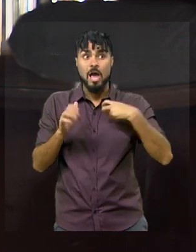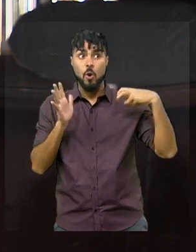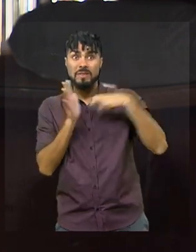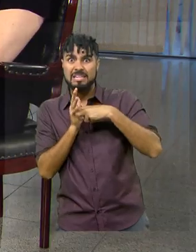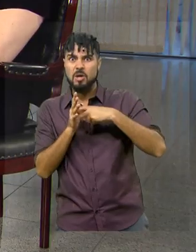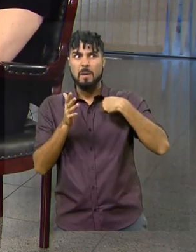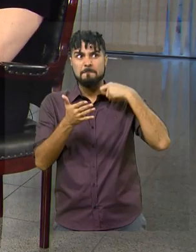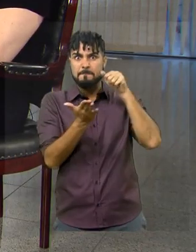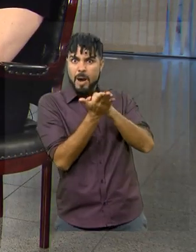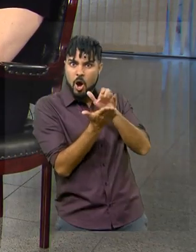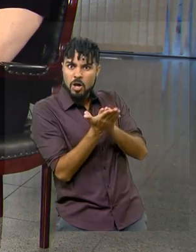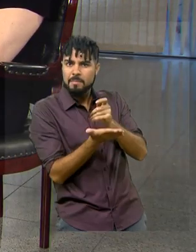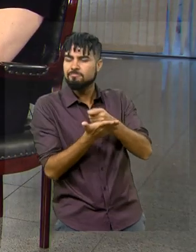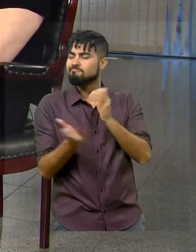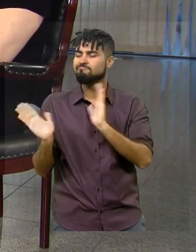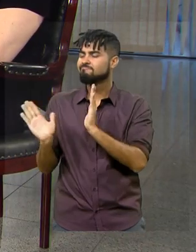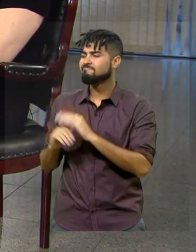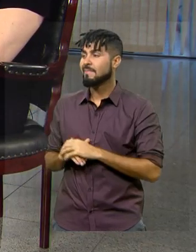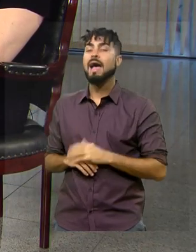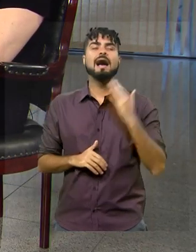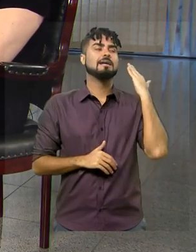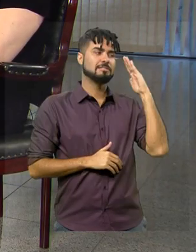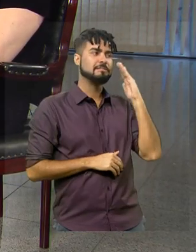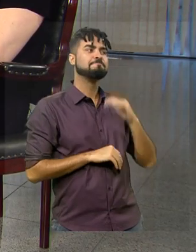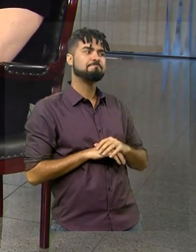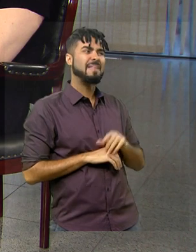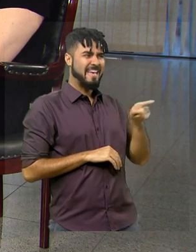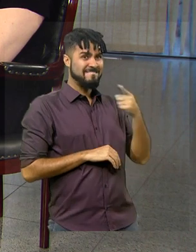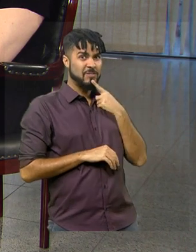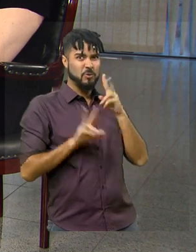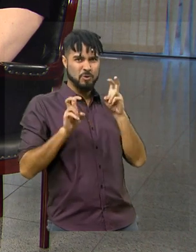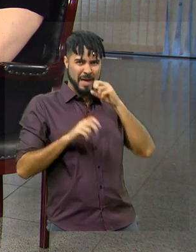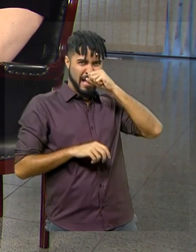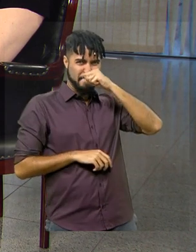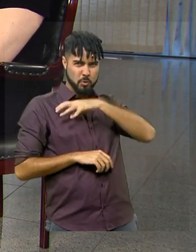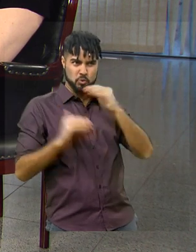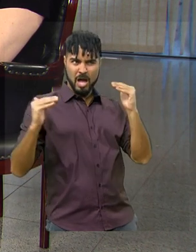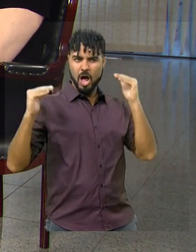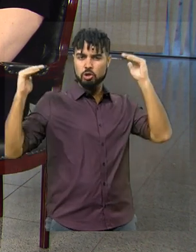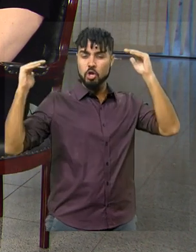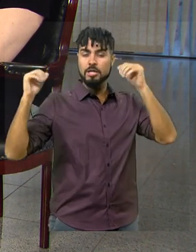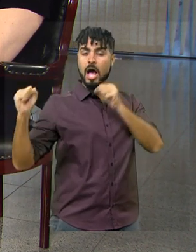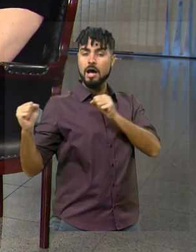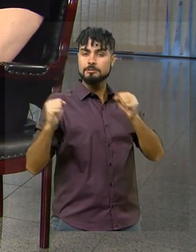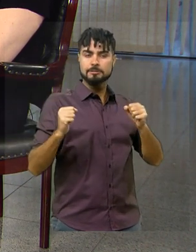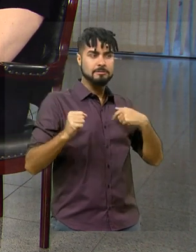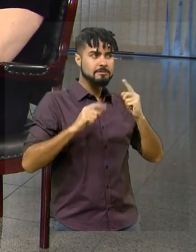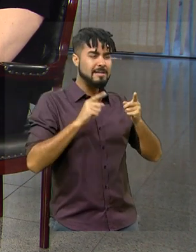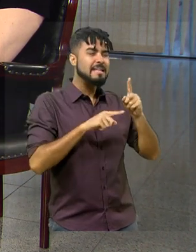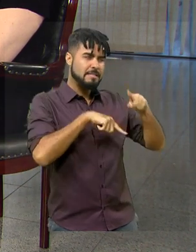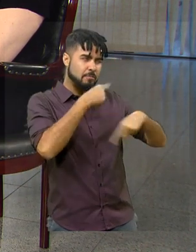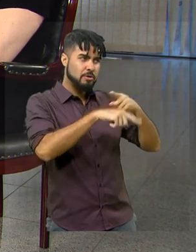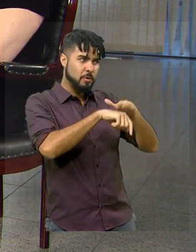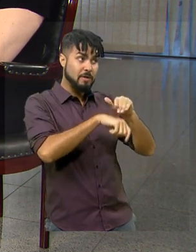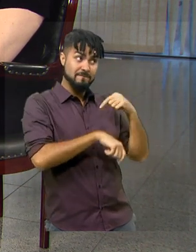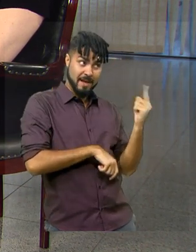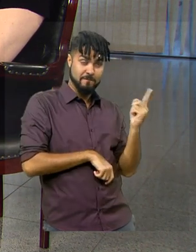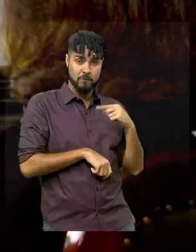condenação no processo. Entendi. A senhora falou de abuso de autoridade, é um tema que, inclusive, eu quero abordar com a senhora, mas é no